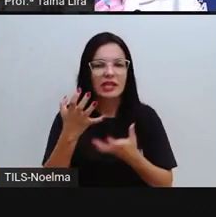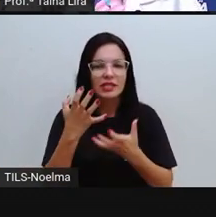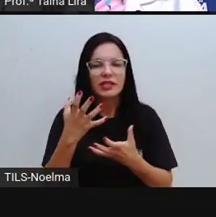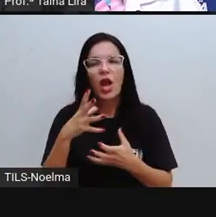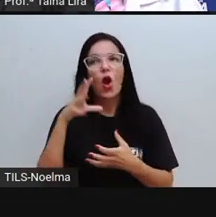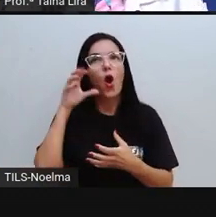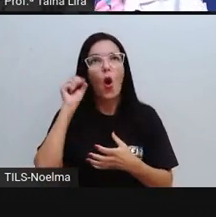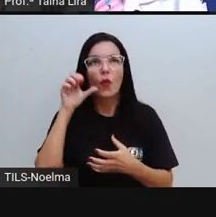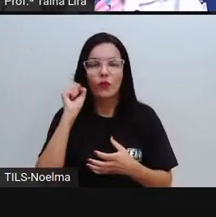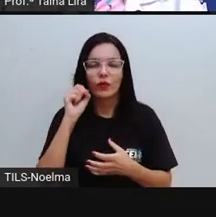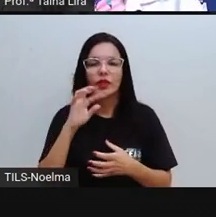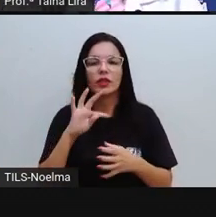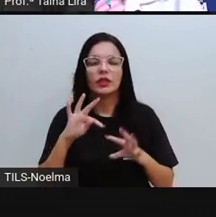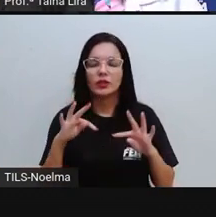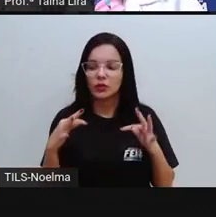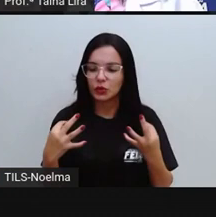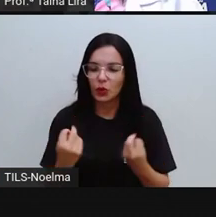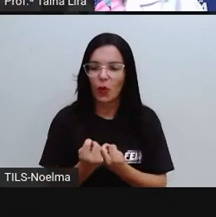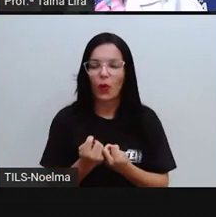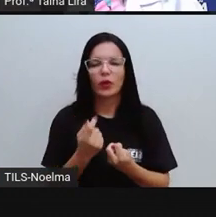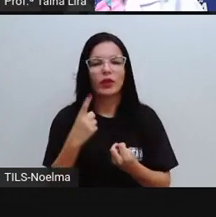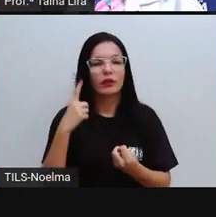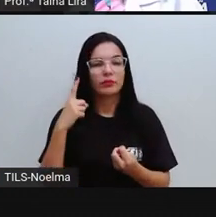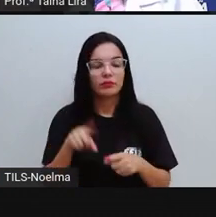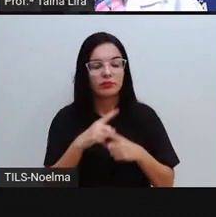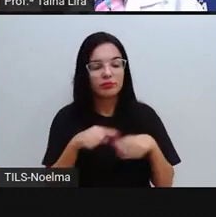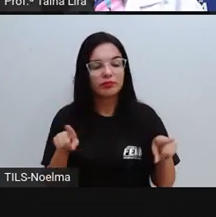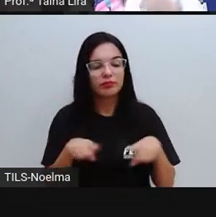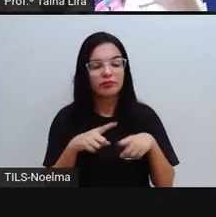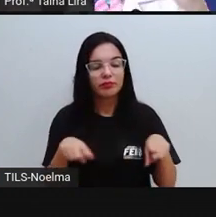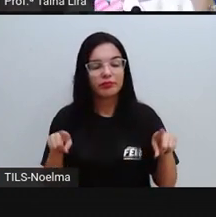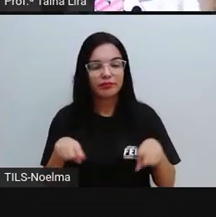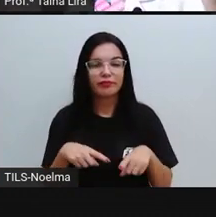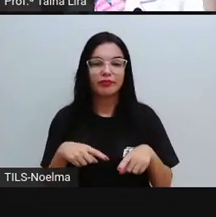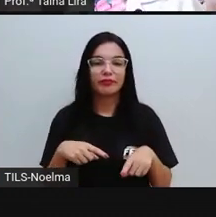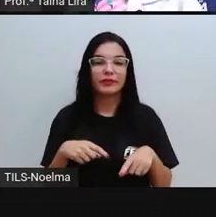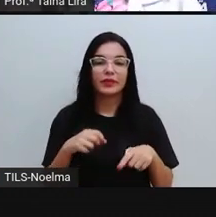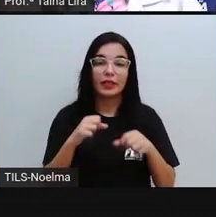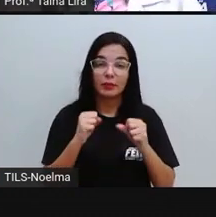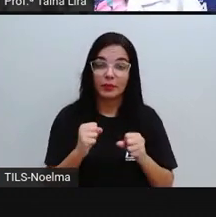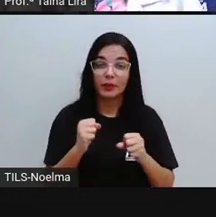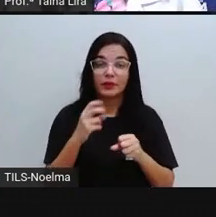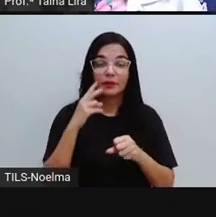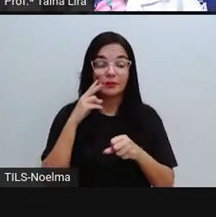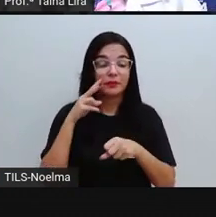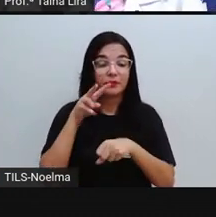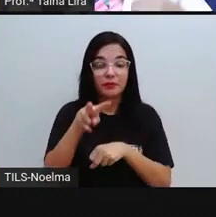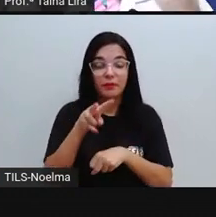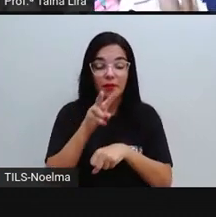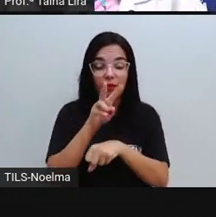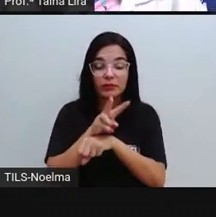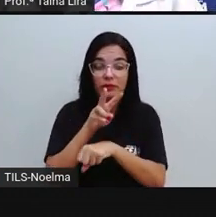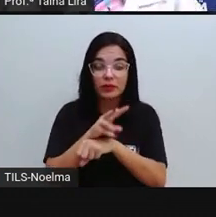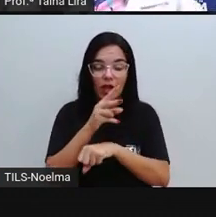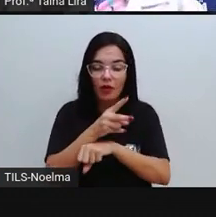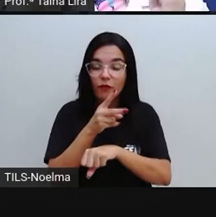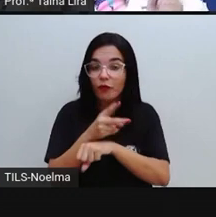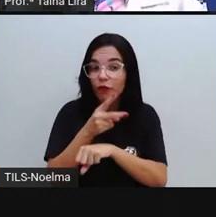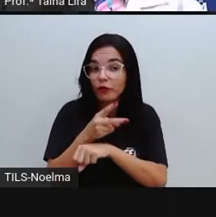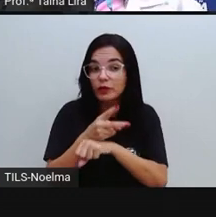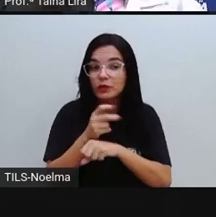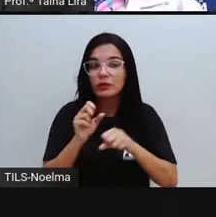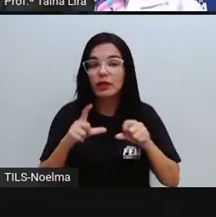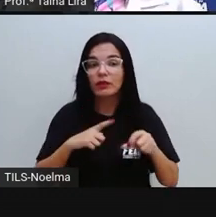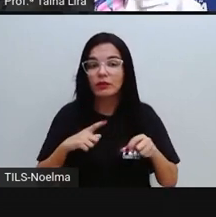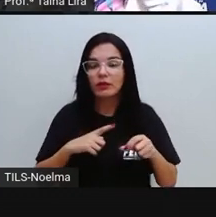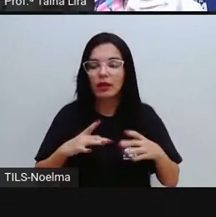música toda, tá? Ouvir mesmo também na voz do cantor, assistir o videoclipe da música, tá